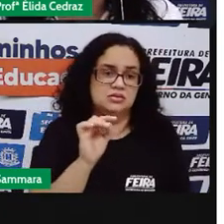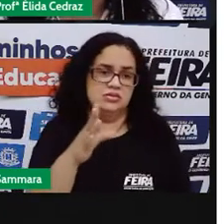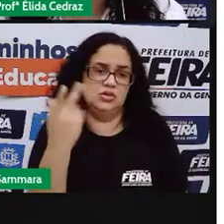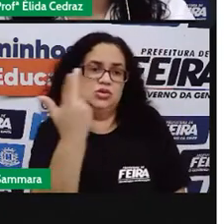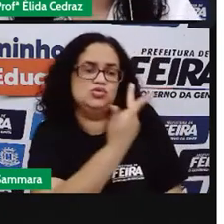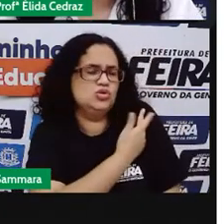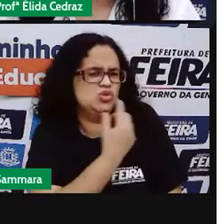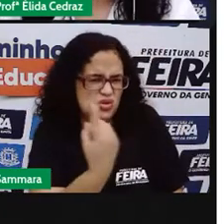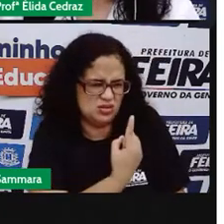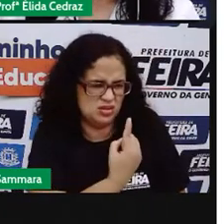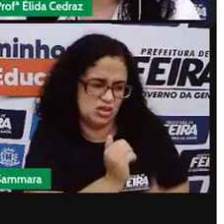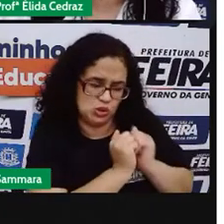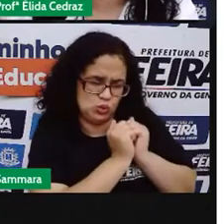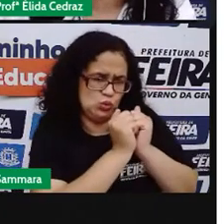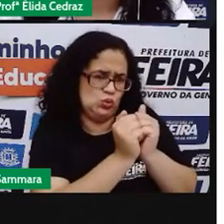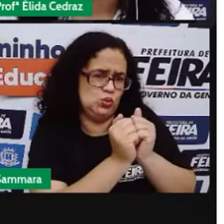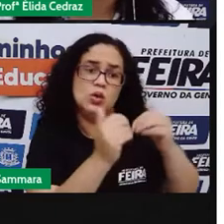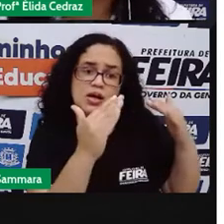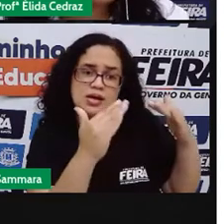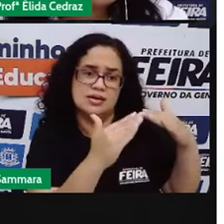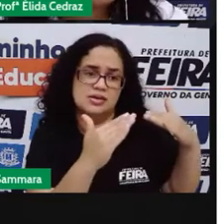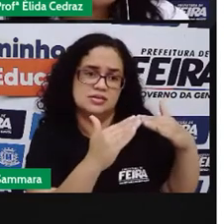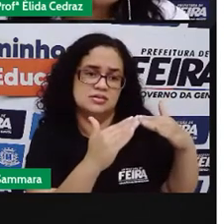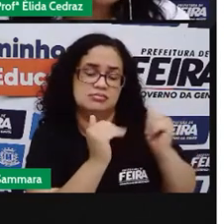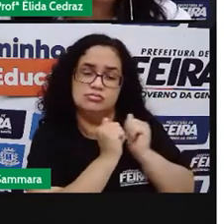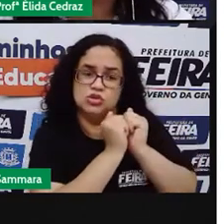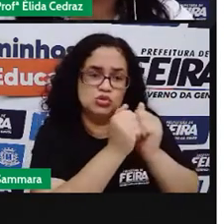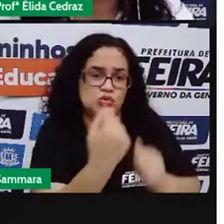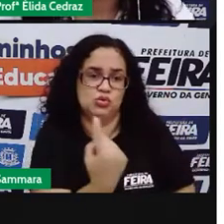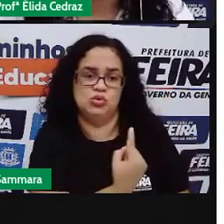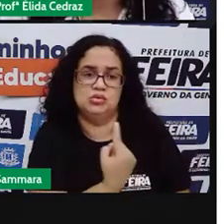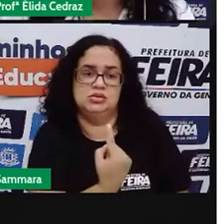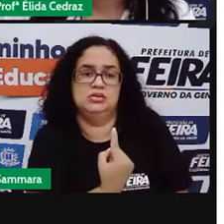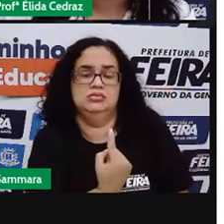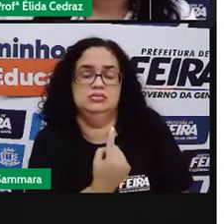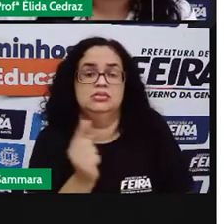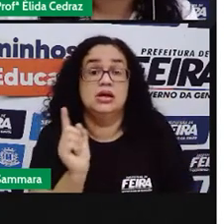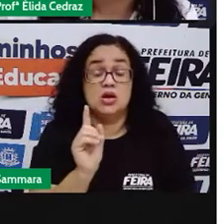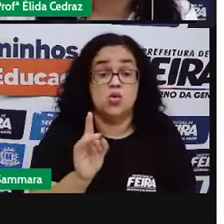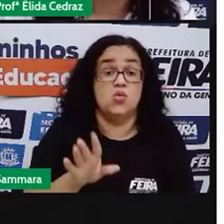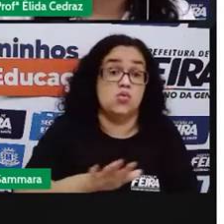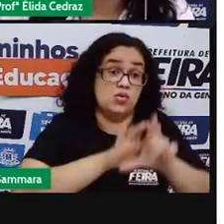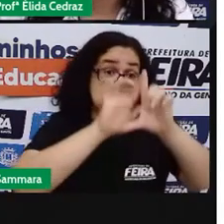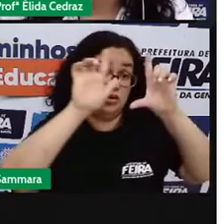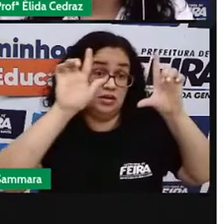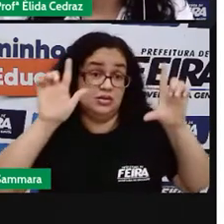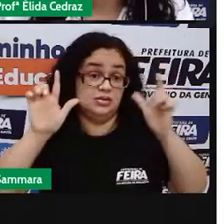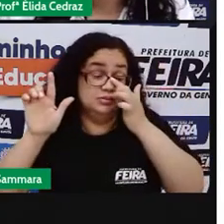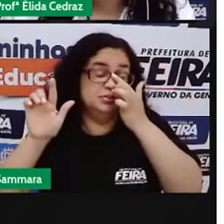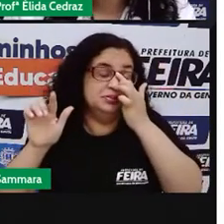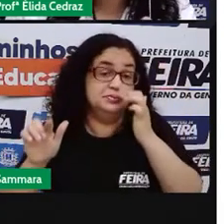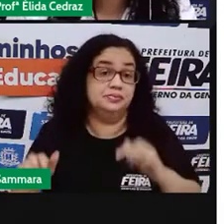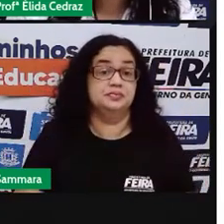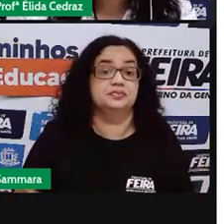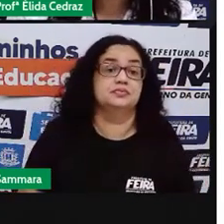vacinar sozinha, não vai sair de casa para ir ao posto. O cartaz da campanha de vacinação, o público